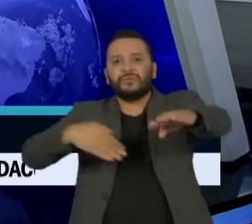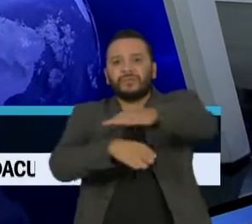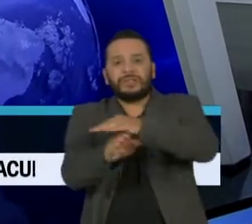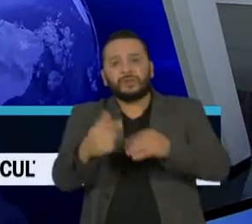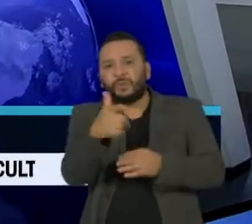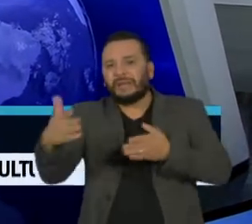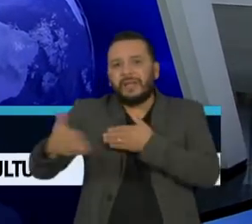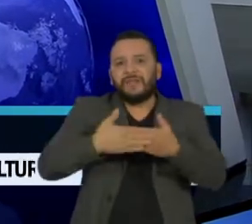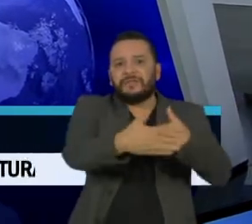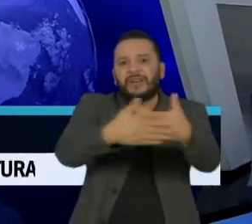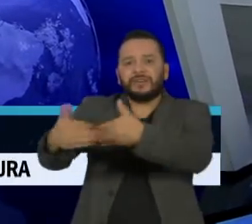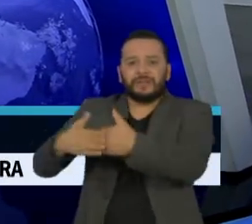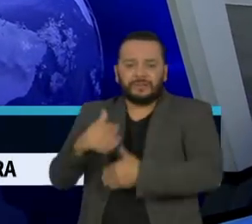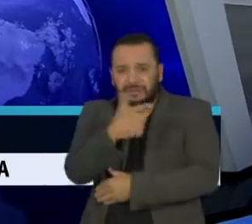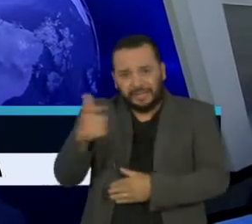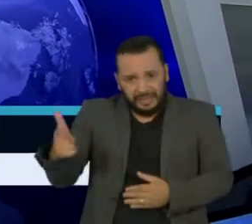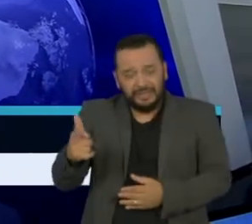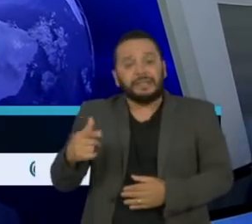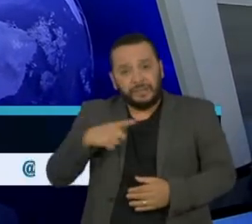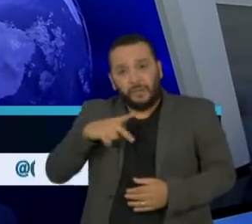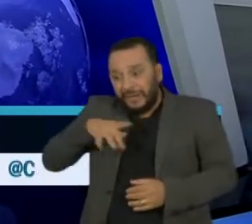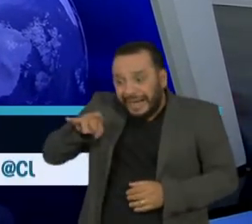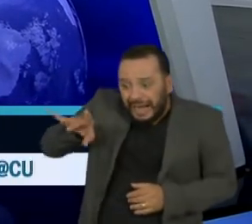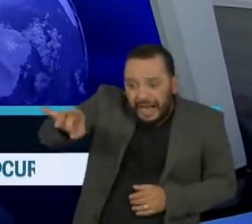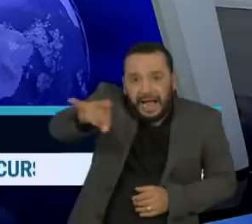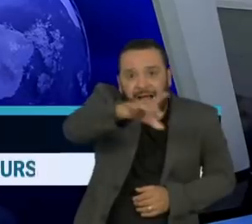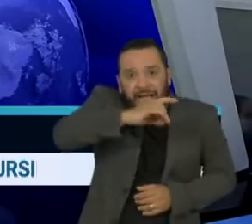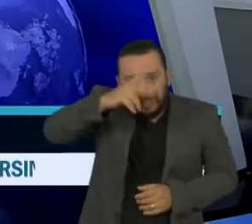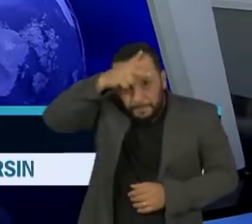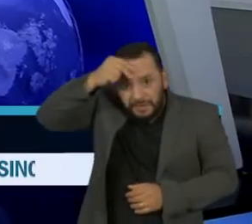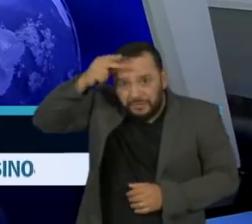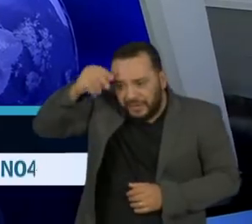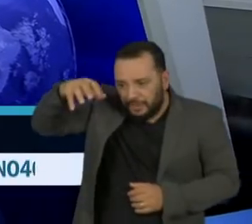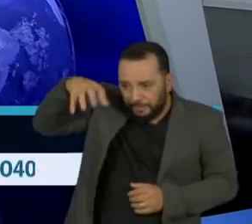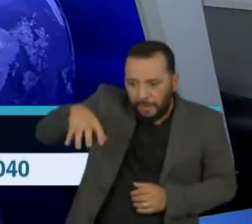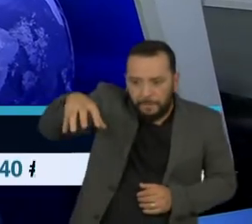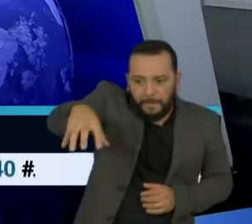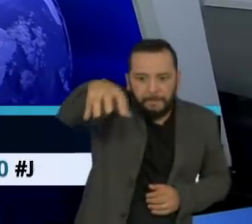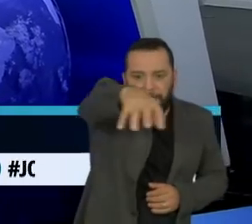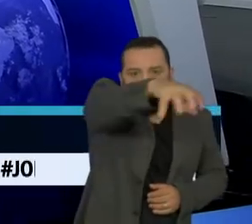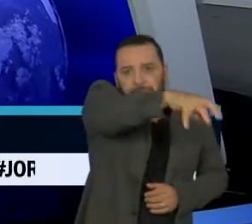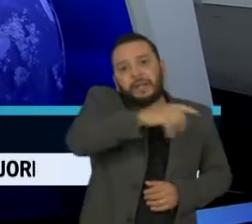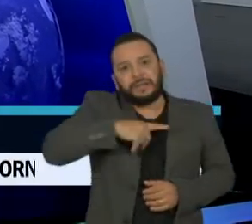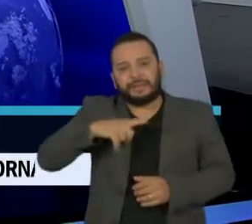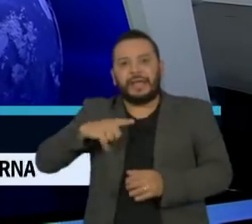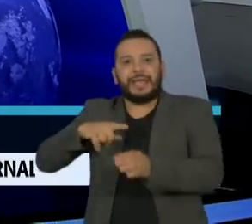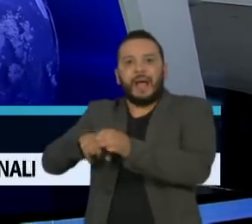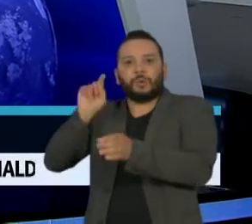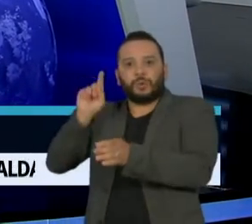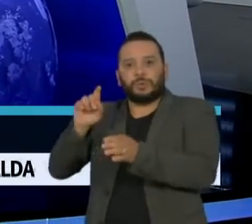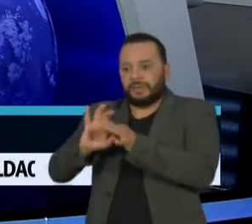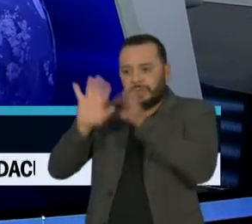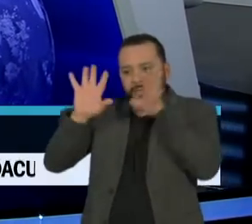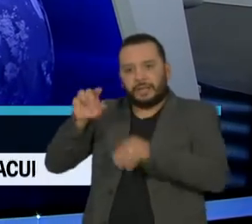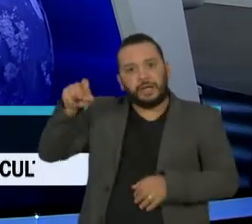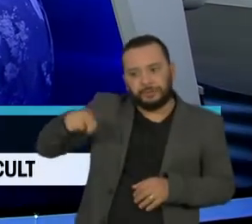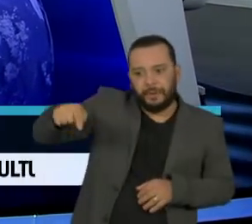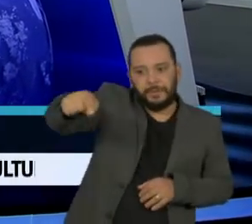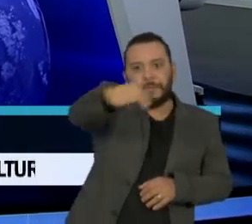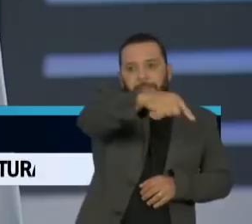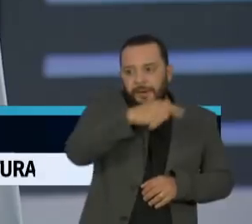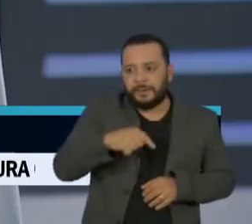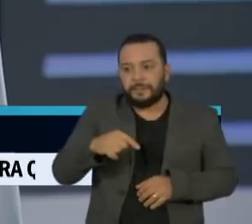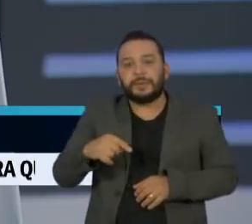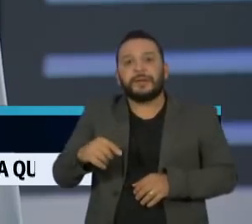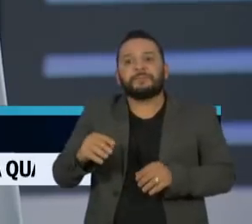autonomia, como os subprefeitos têm nas subprefeituras de São Paulo. Mas o que acontece é que virou uma coisa totalmente